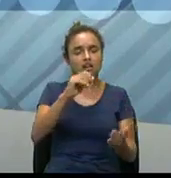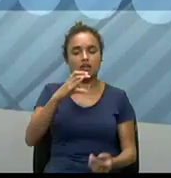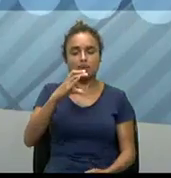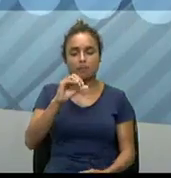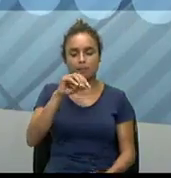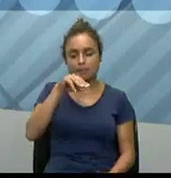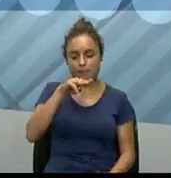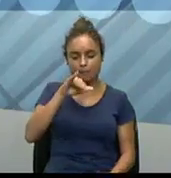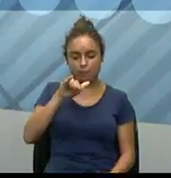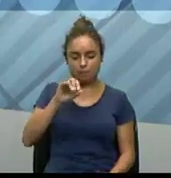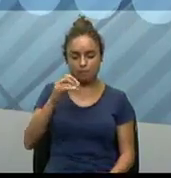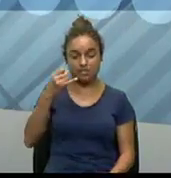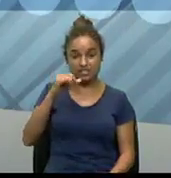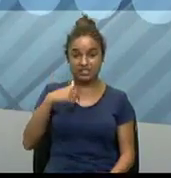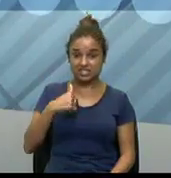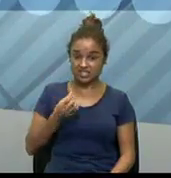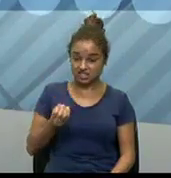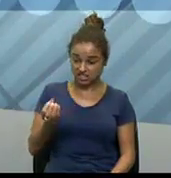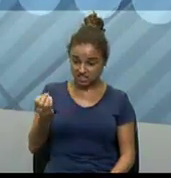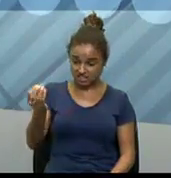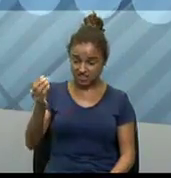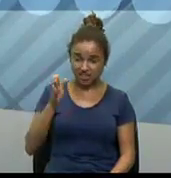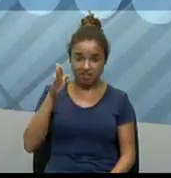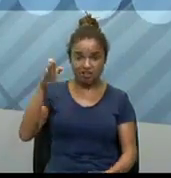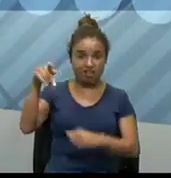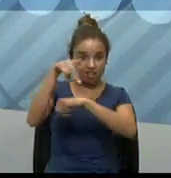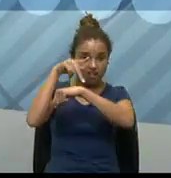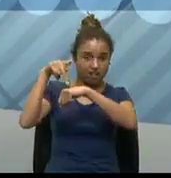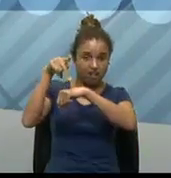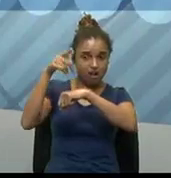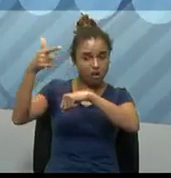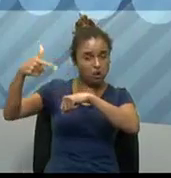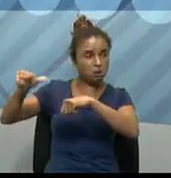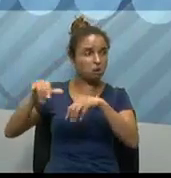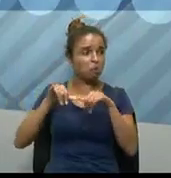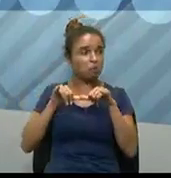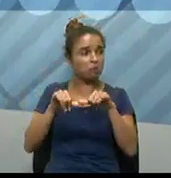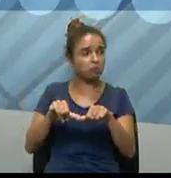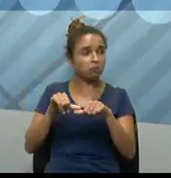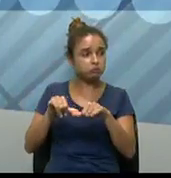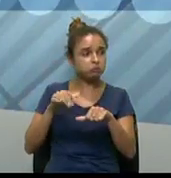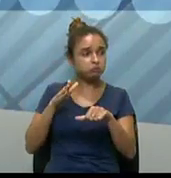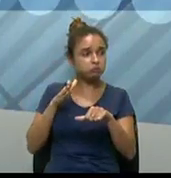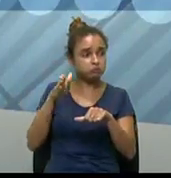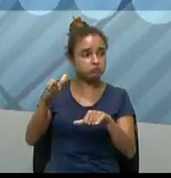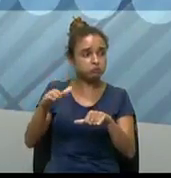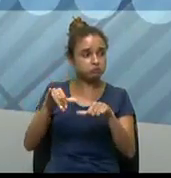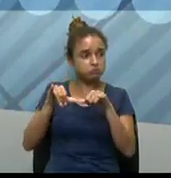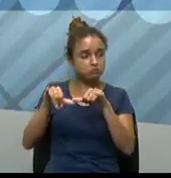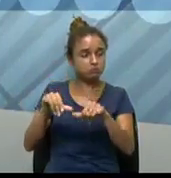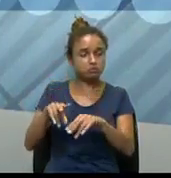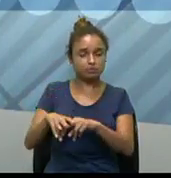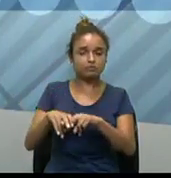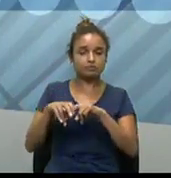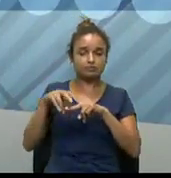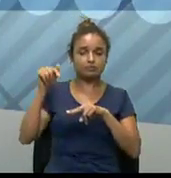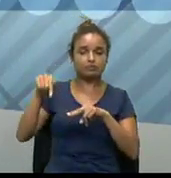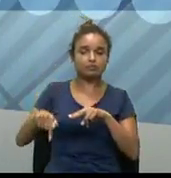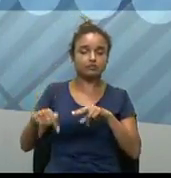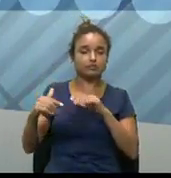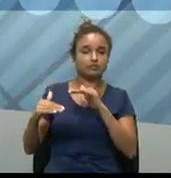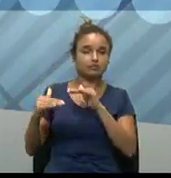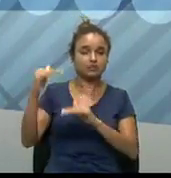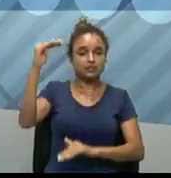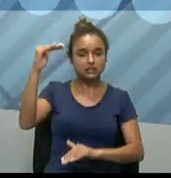sabe que, por exemplo, a gente for viajar no exterior, então, a gente fica ali, né? Em função, por exemplo, da alta